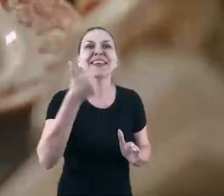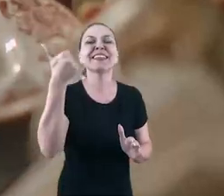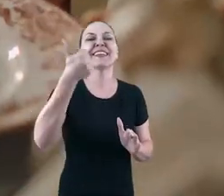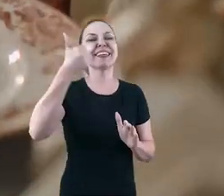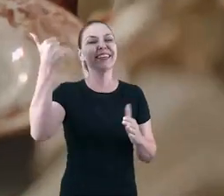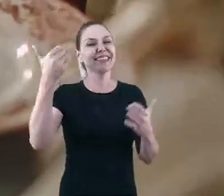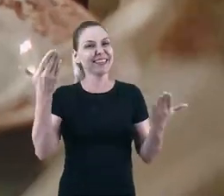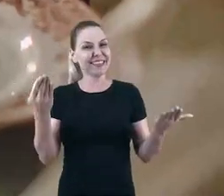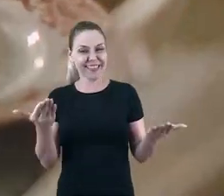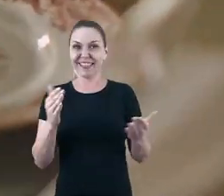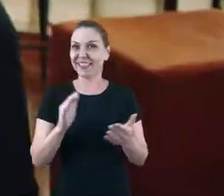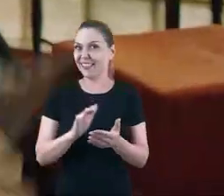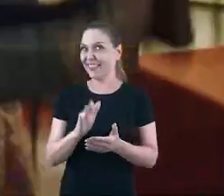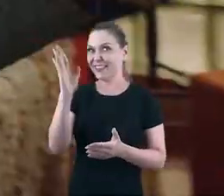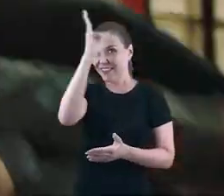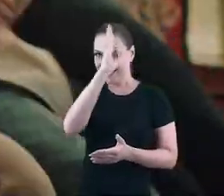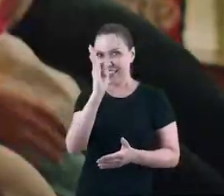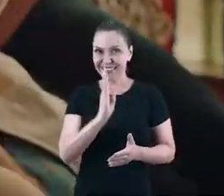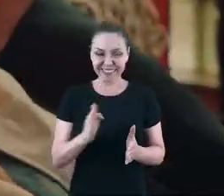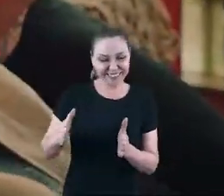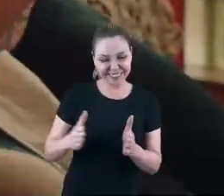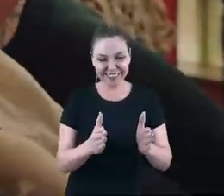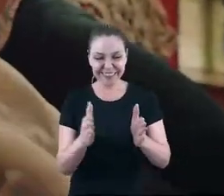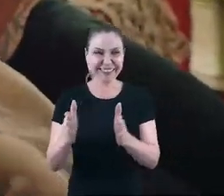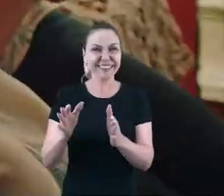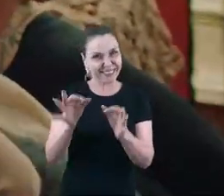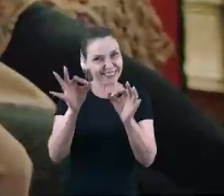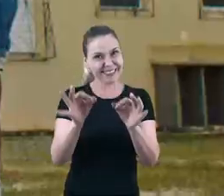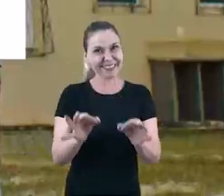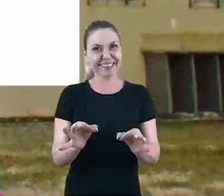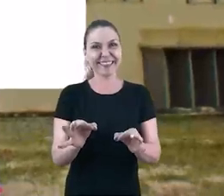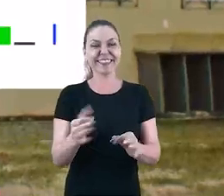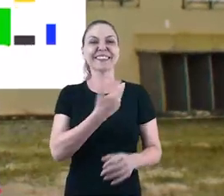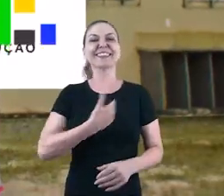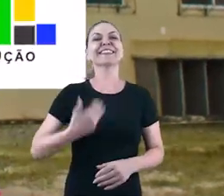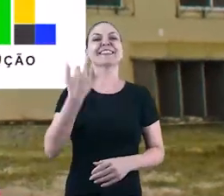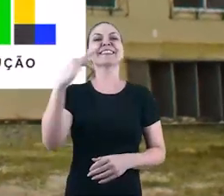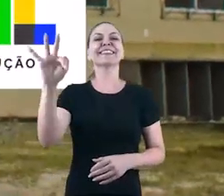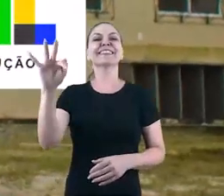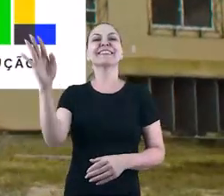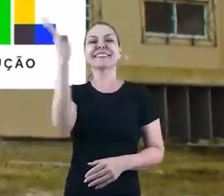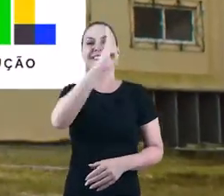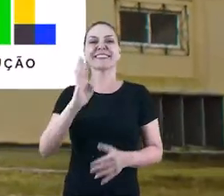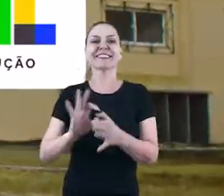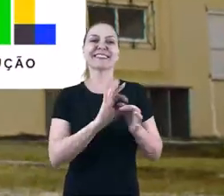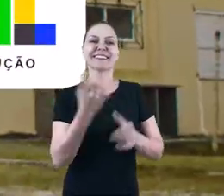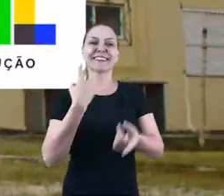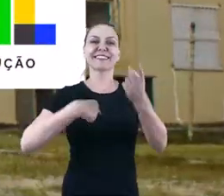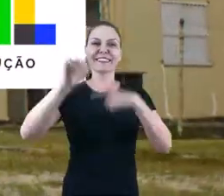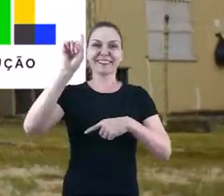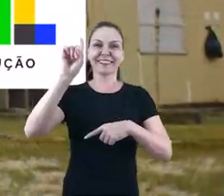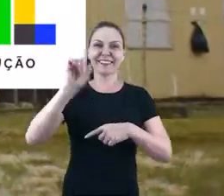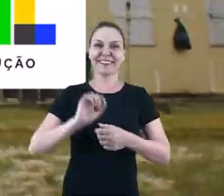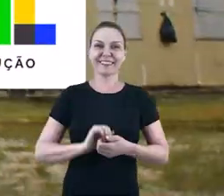baixou, é Brasil no rumo certo. Governo Federal. Brasil. União e Reconstrução.